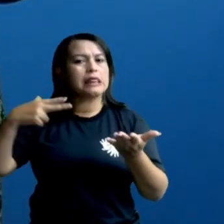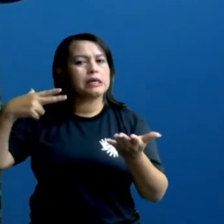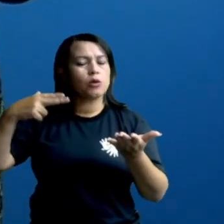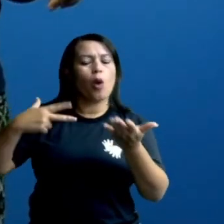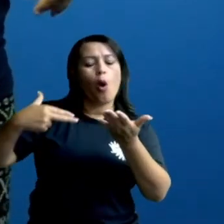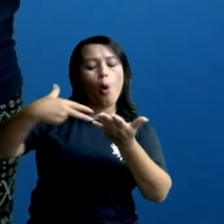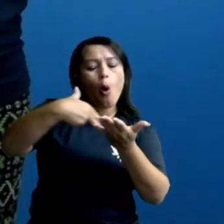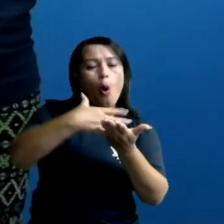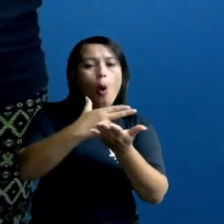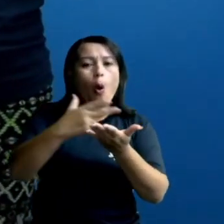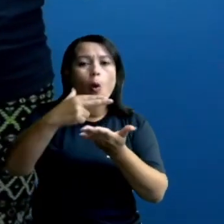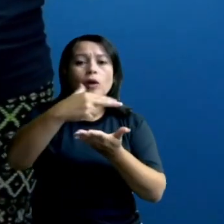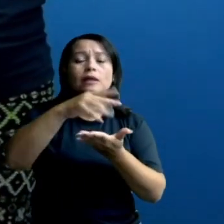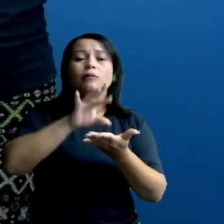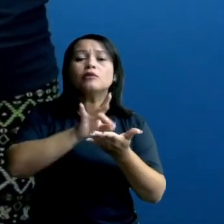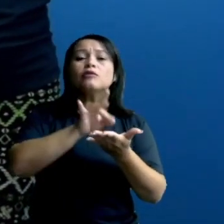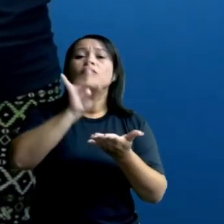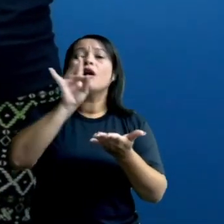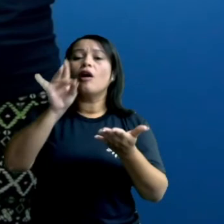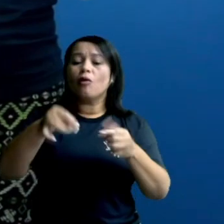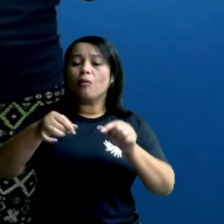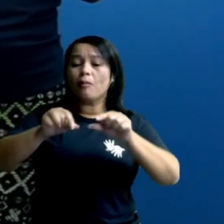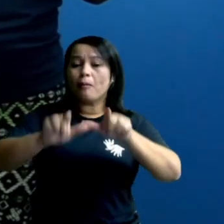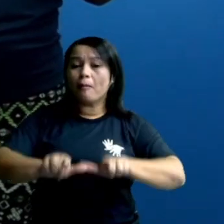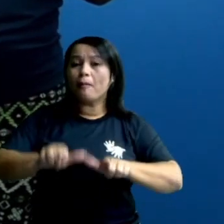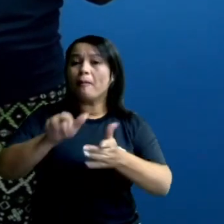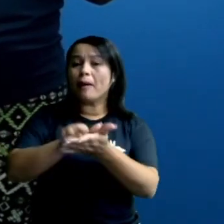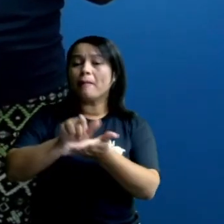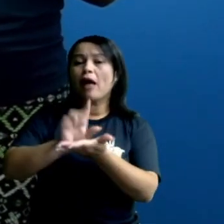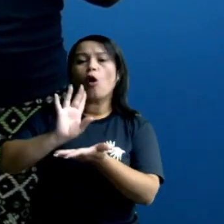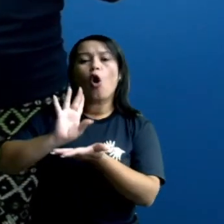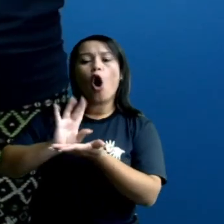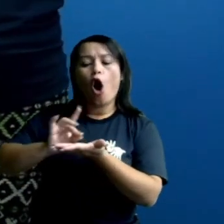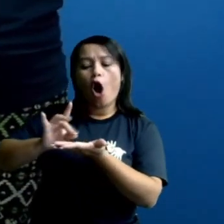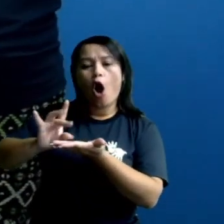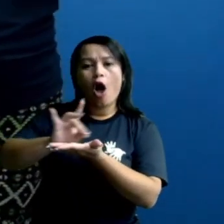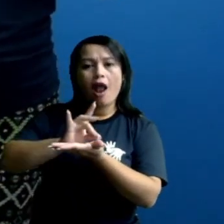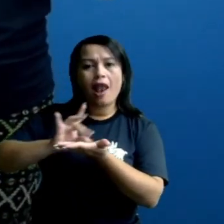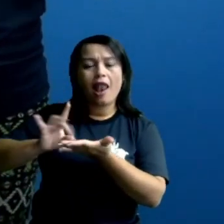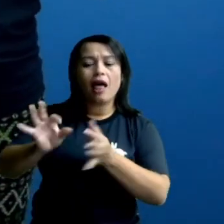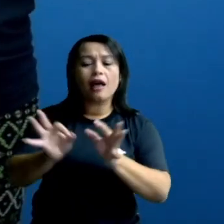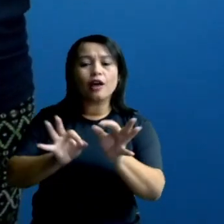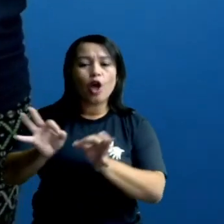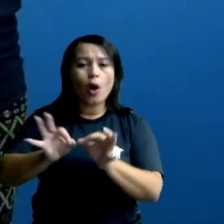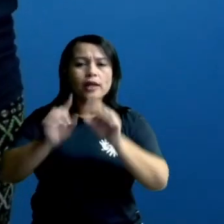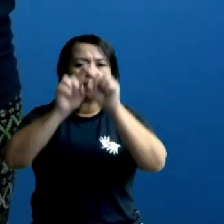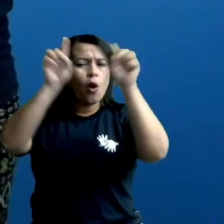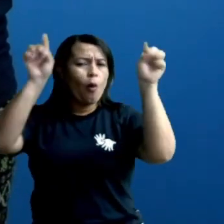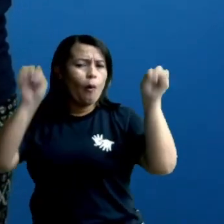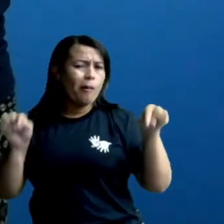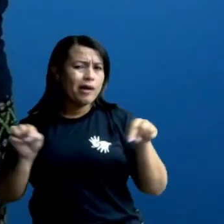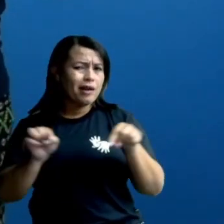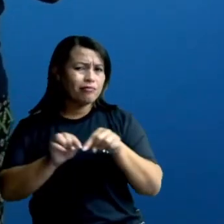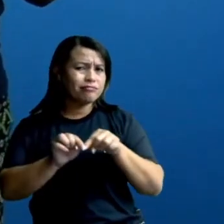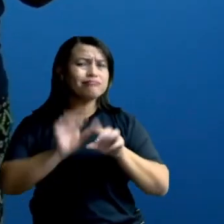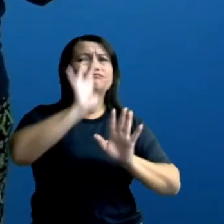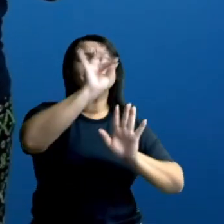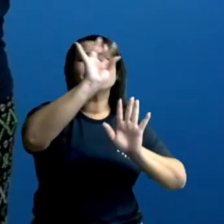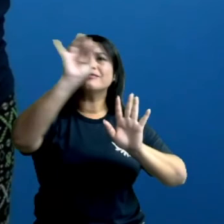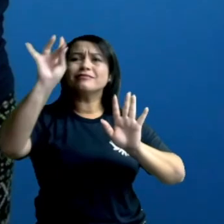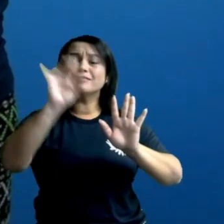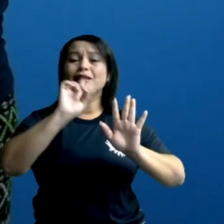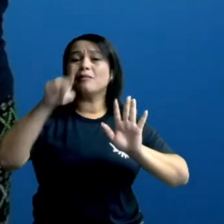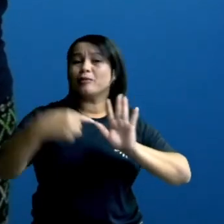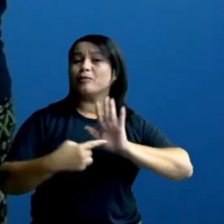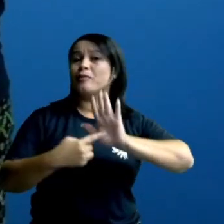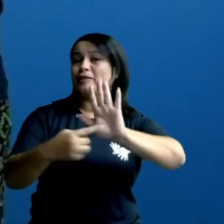cortar. E depois vocês vão colar, colocar cola e montar o mural de vocês. E em seguida,